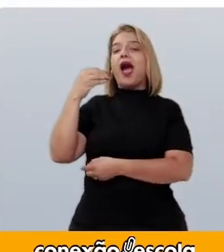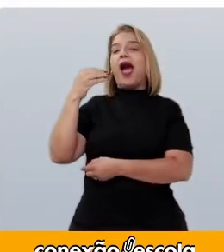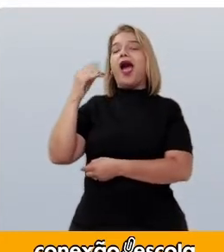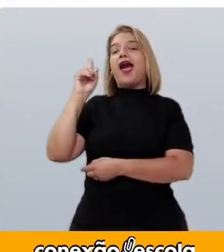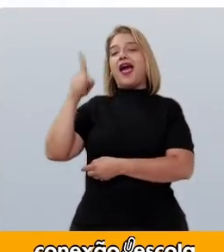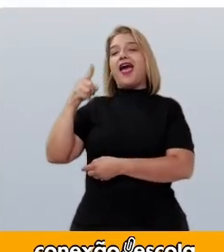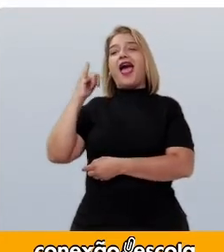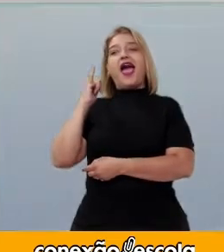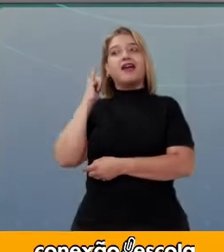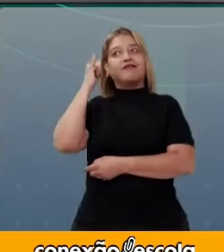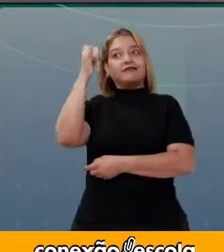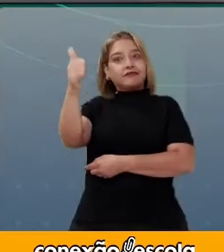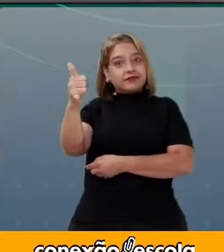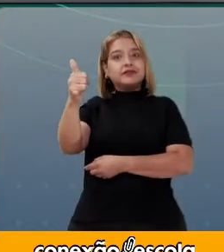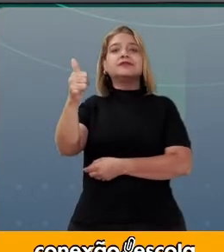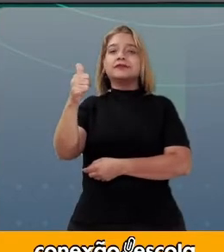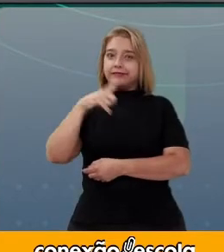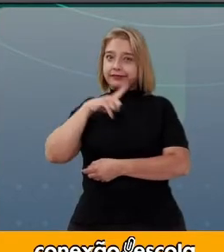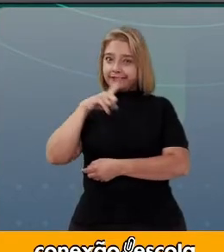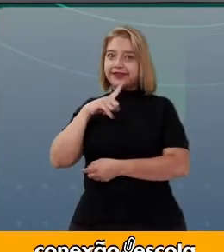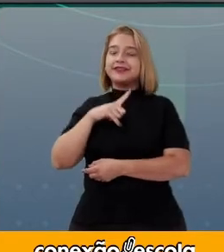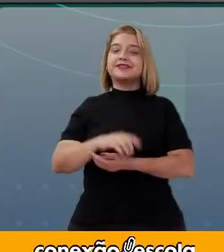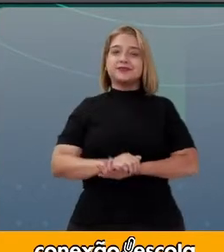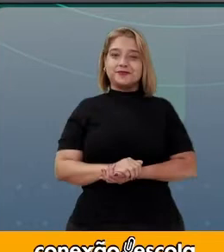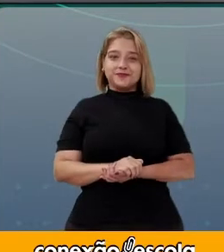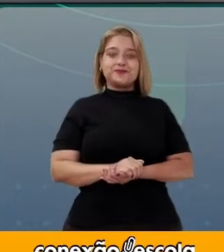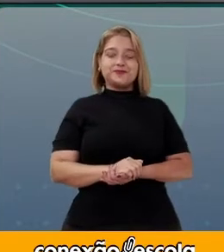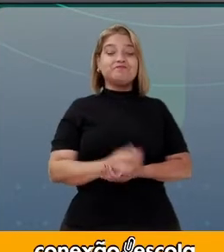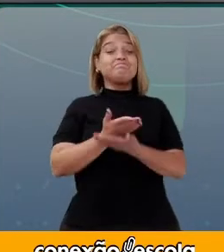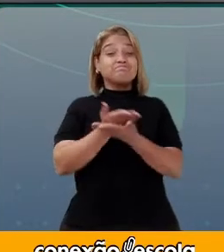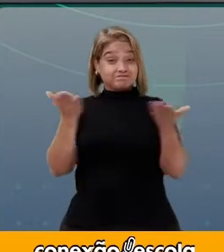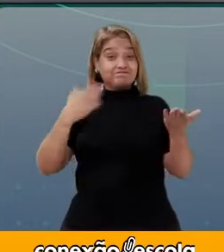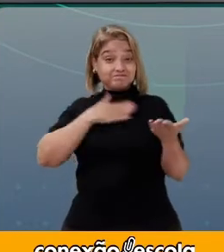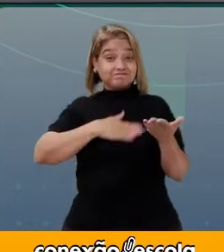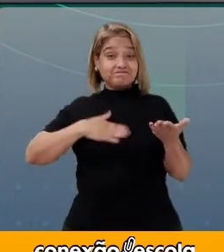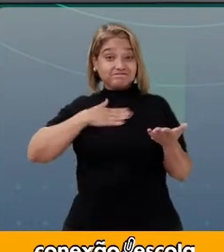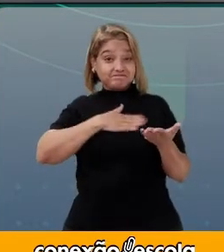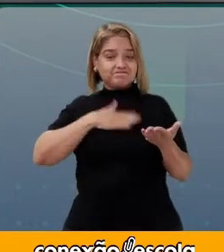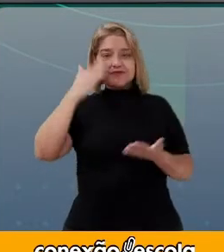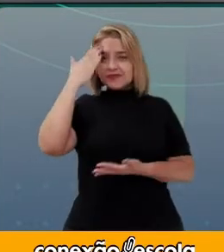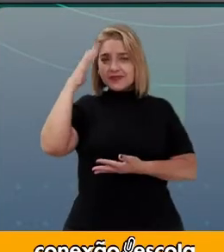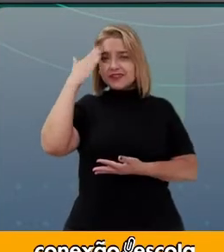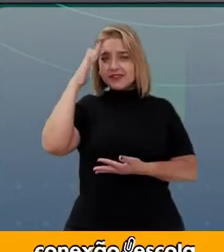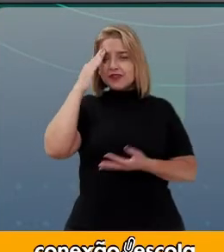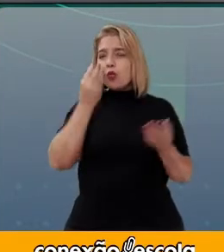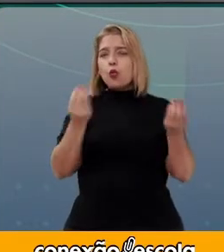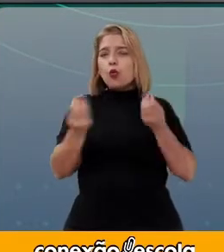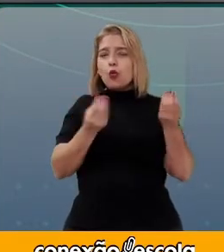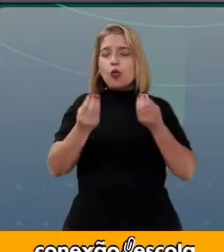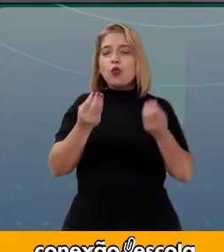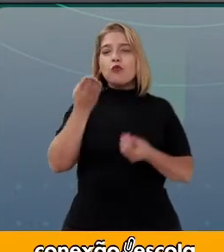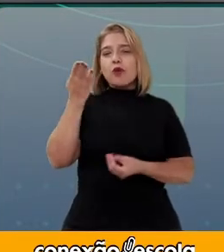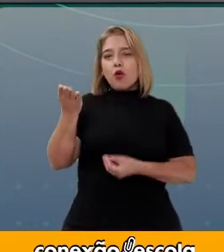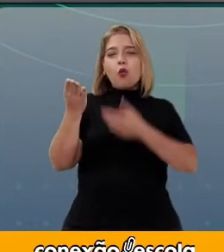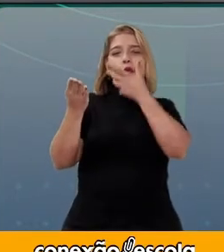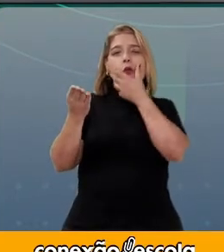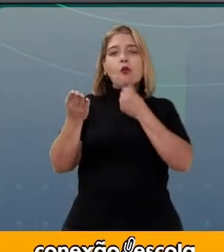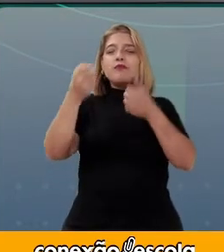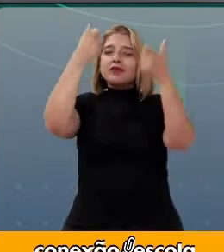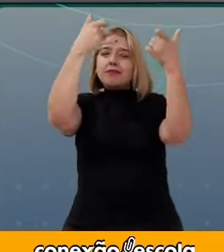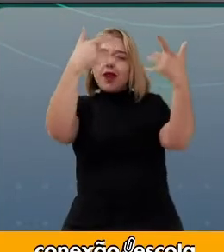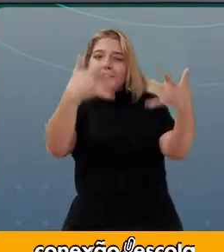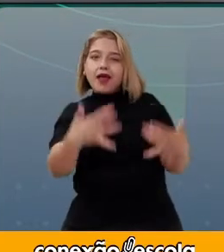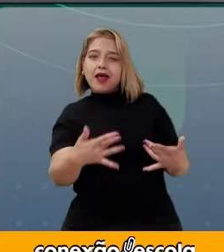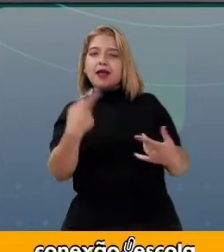Muito recado E aí? Você gostou? Entendeu o jeito Que o caboclo falou